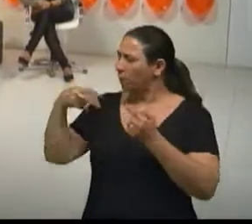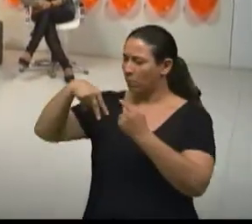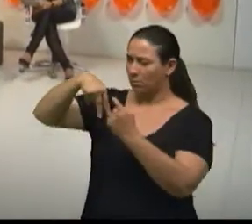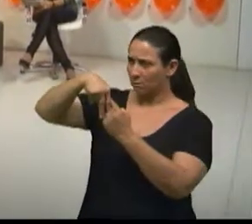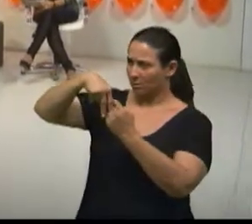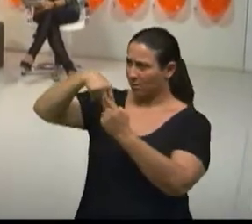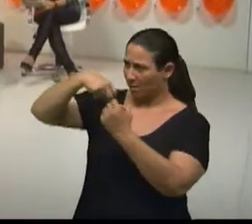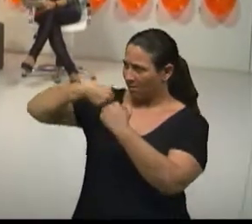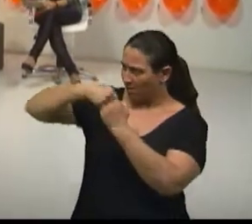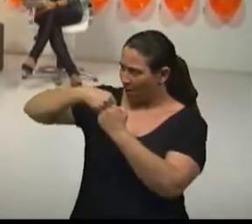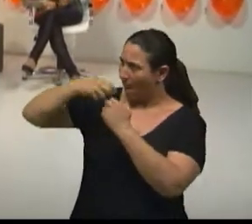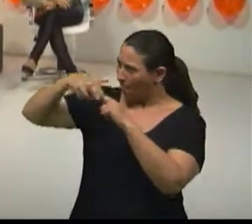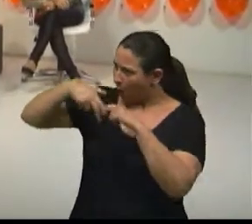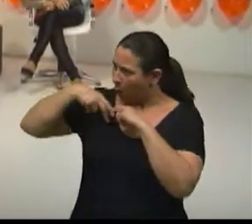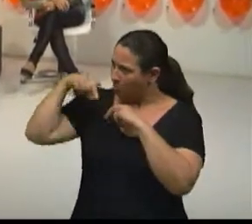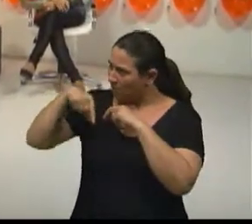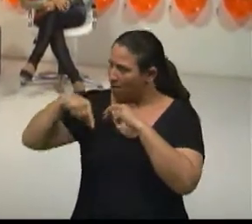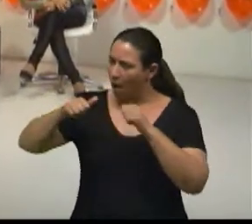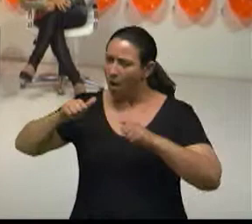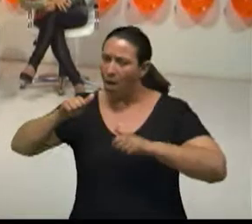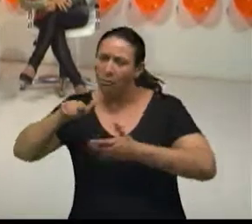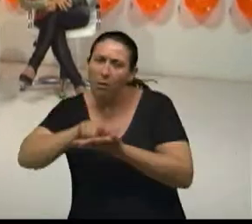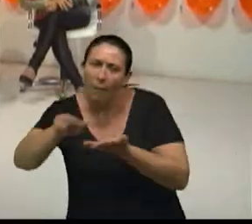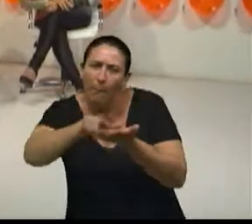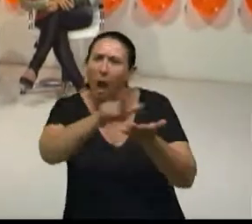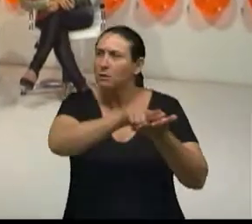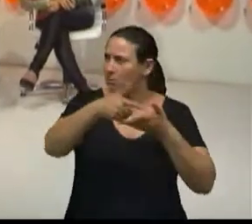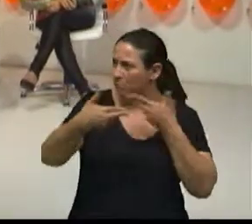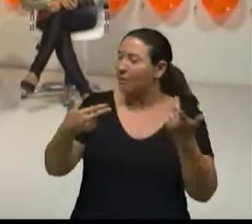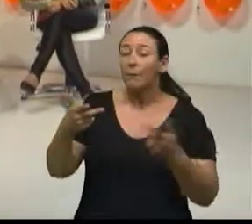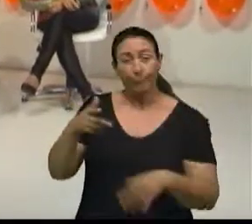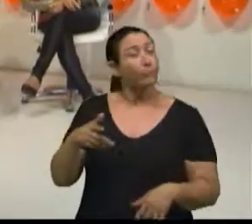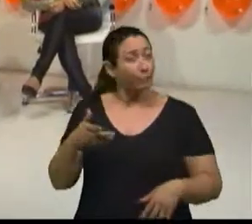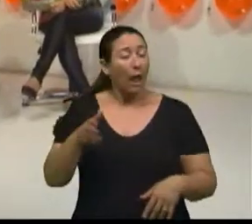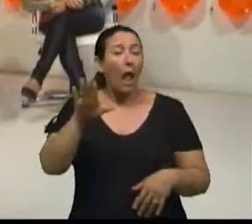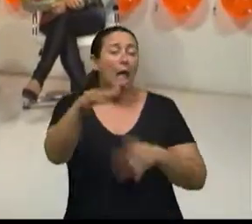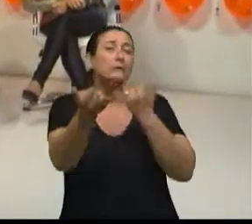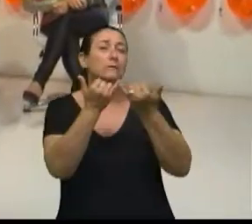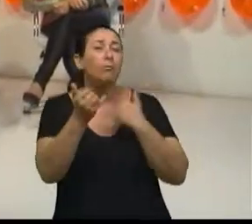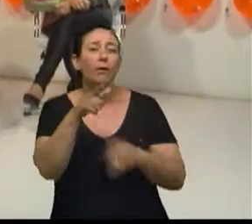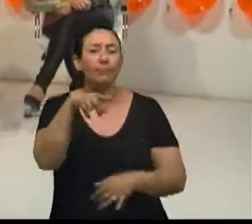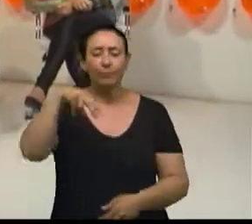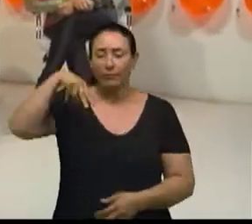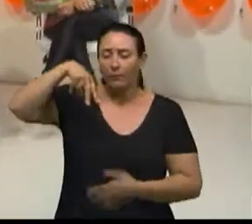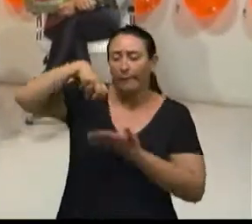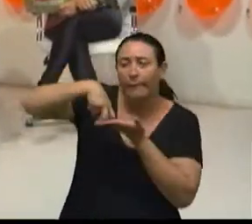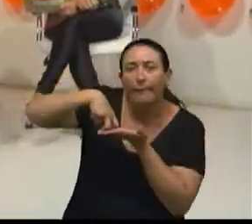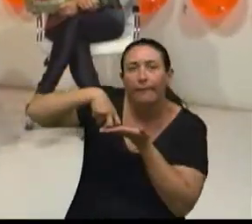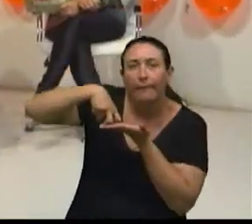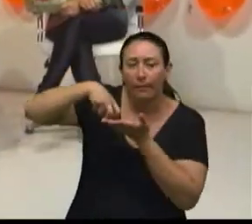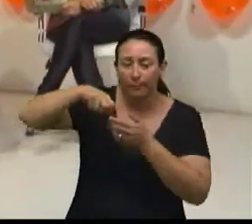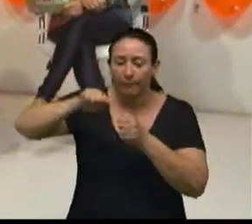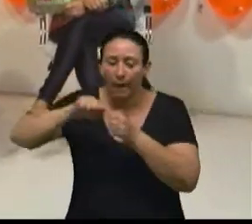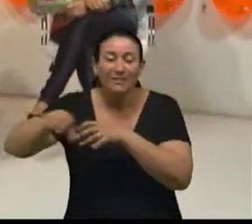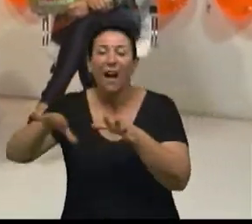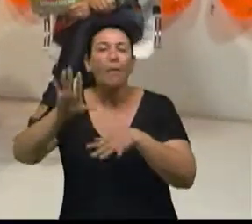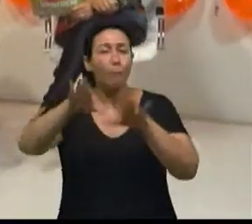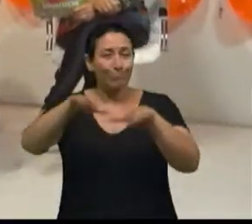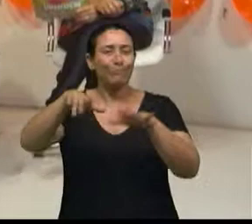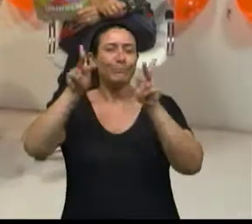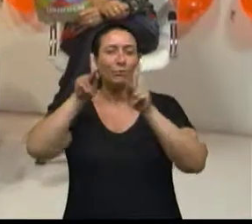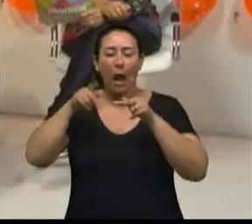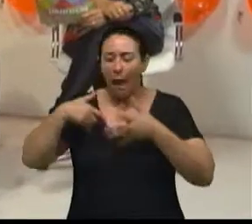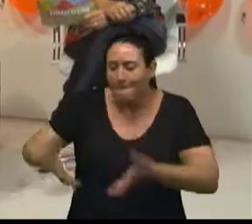prejudicados exatamente pelos movimentos da A disso é se agachar, levantar as escadas, porque muita gente diz assim,